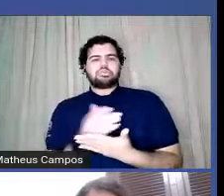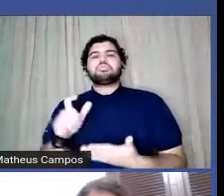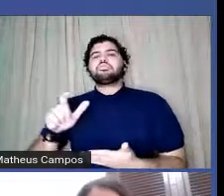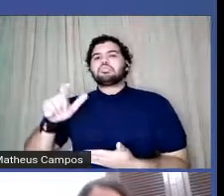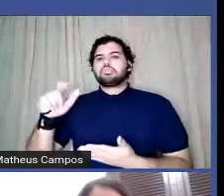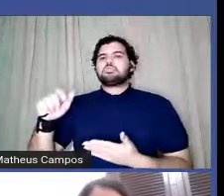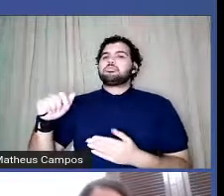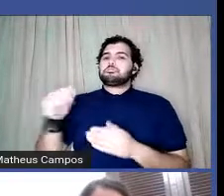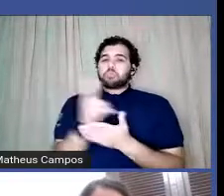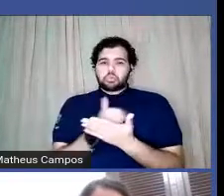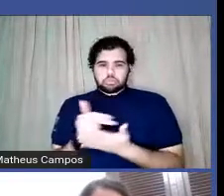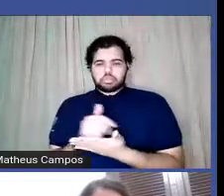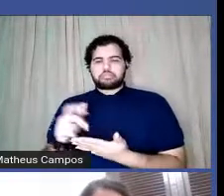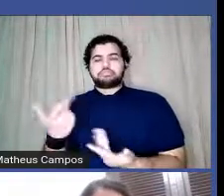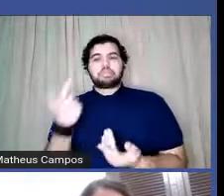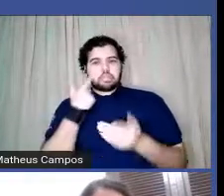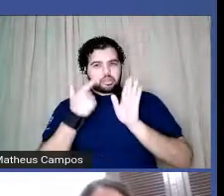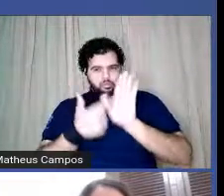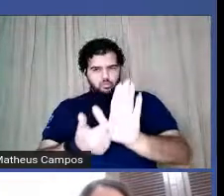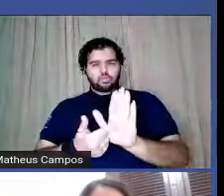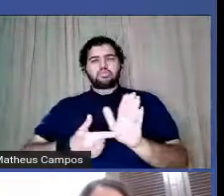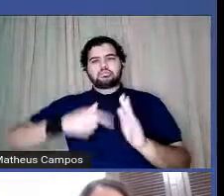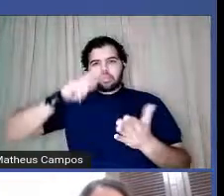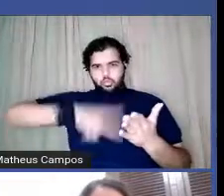o poema é assim, vou ler pra vocês.